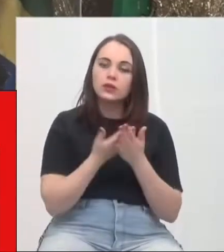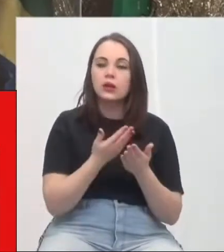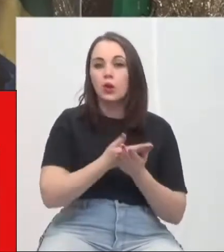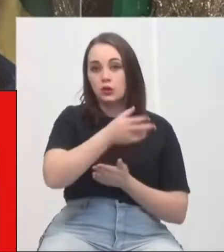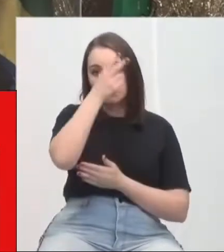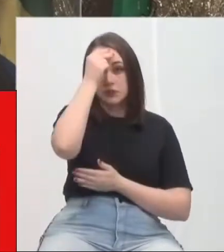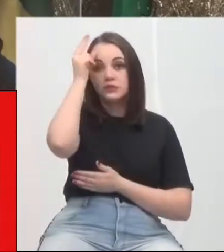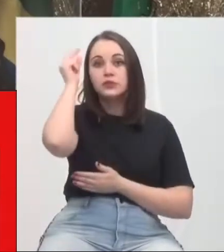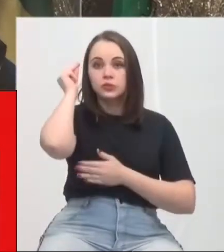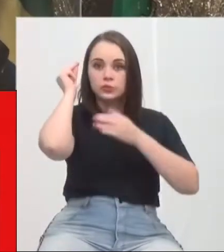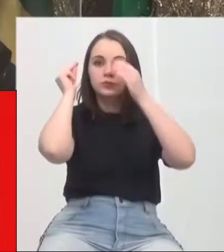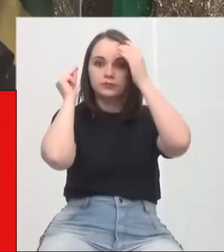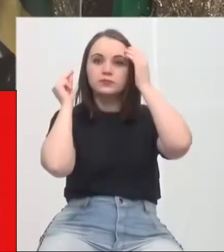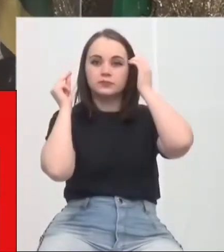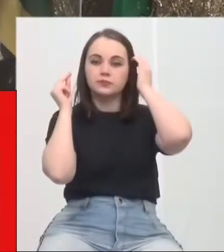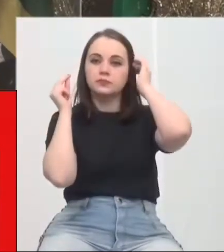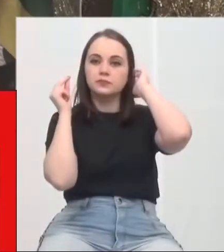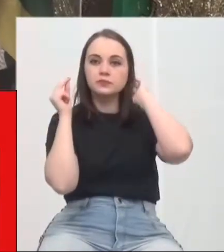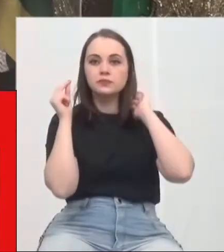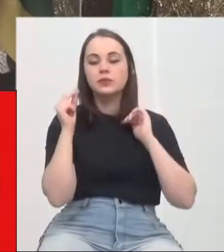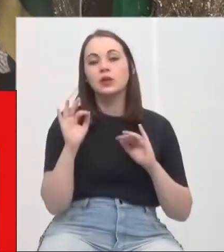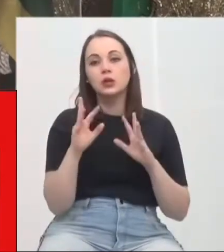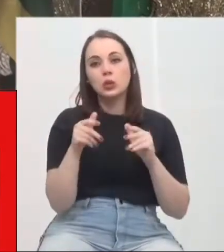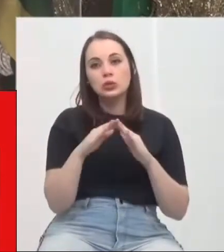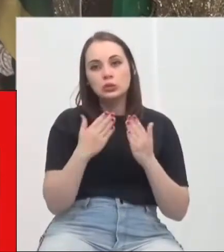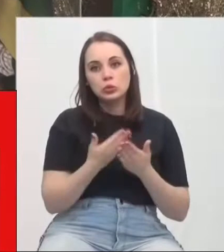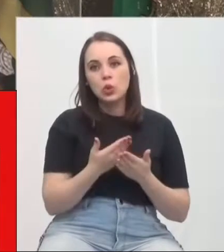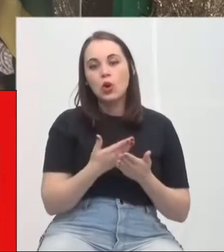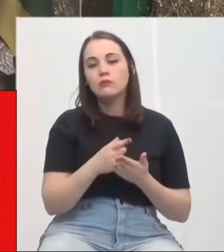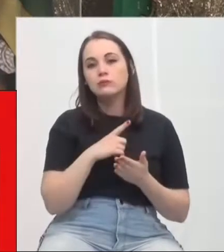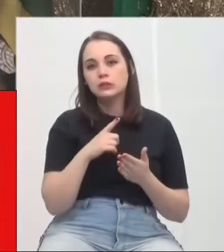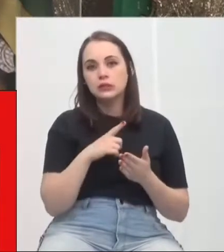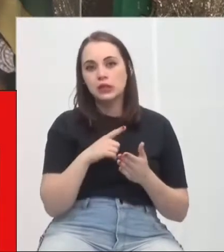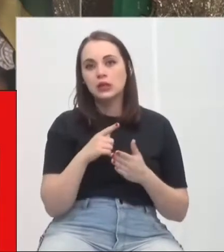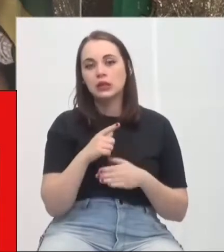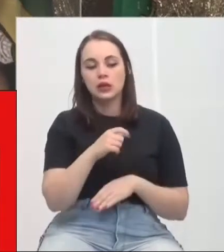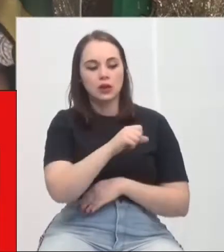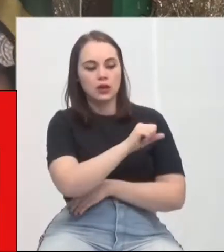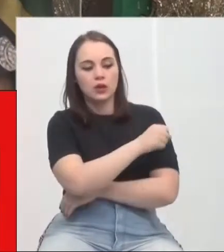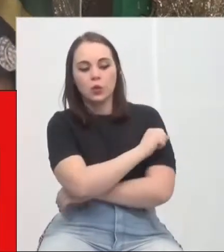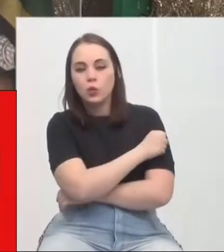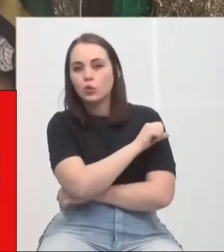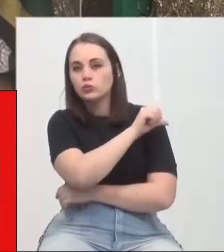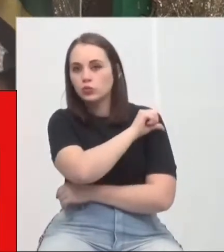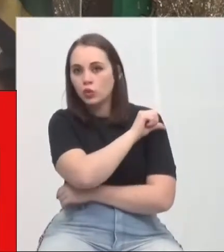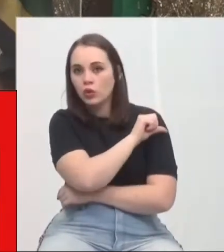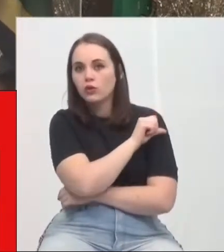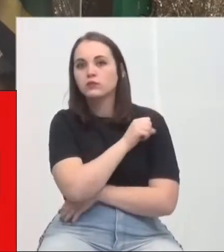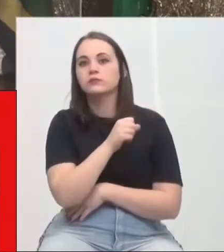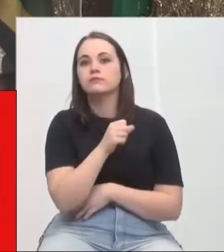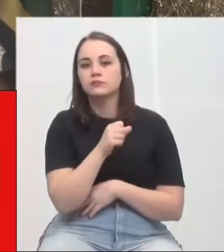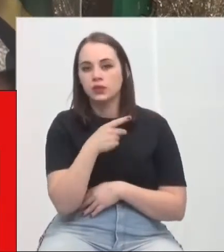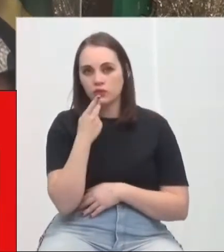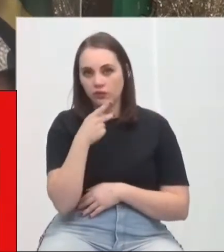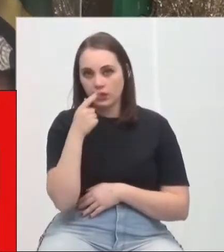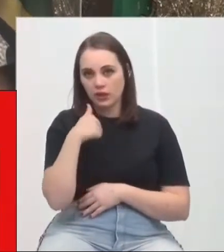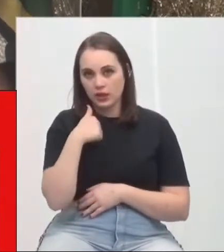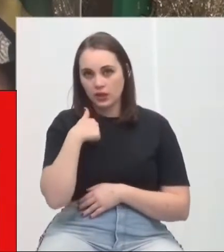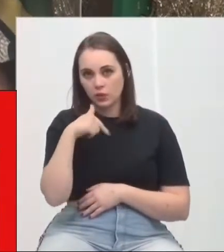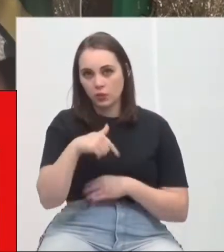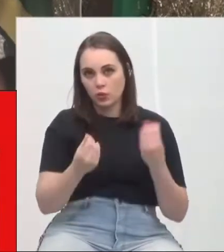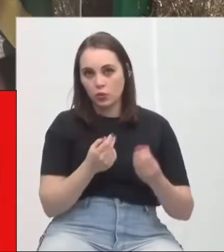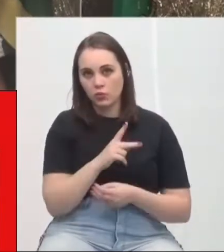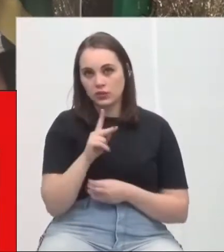rede, as aulas de robótica, todas as escolas que têm os anos finais. Vou dizer aqui, enquanto educadora,